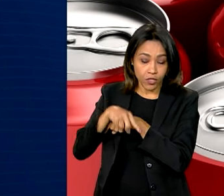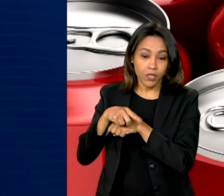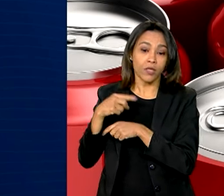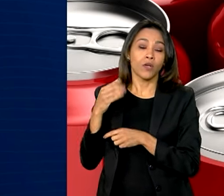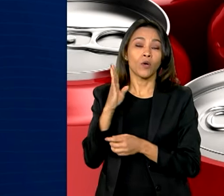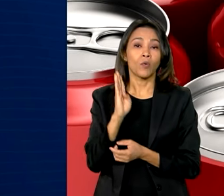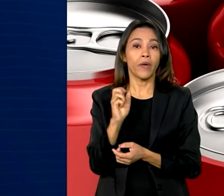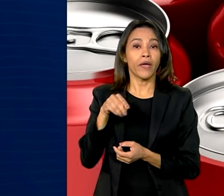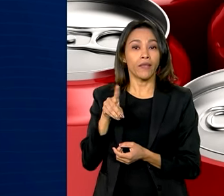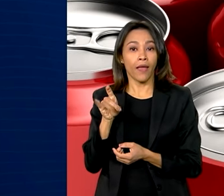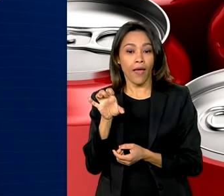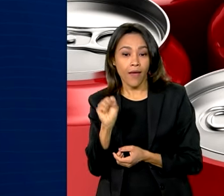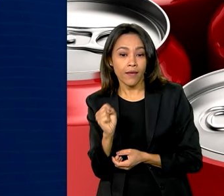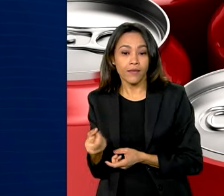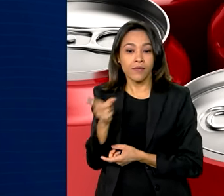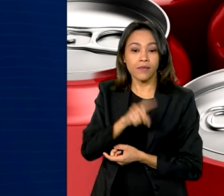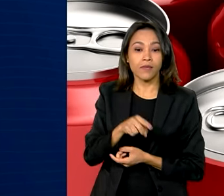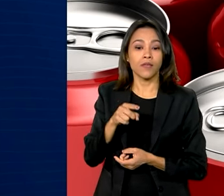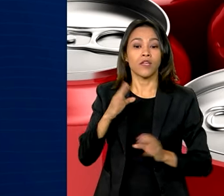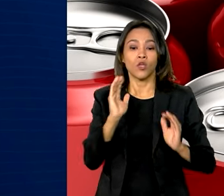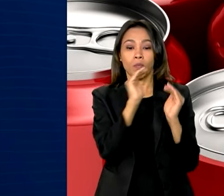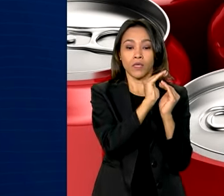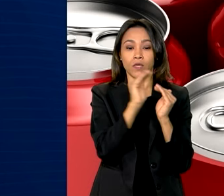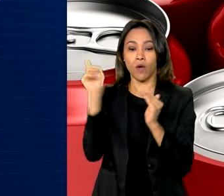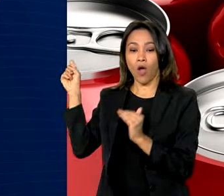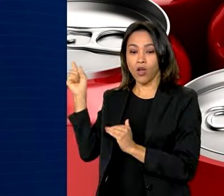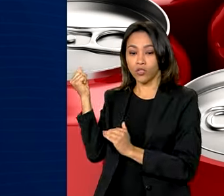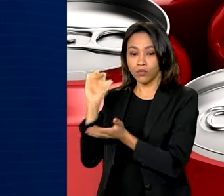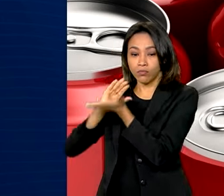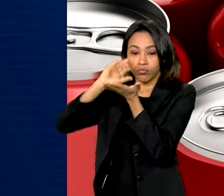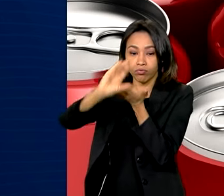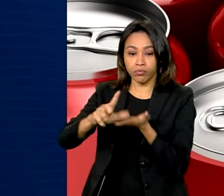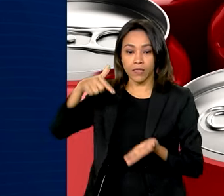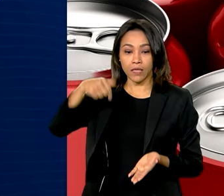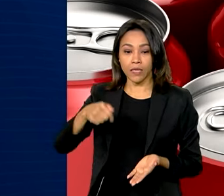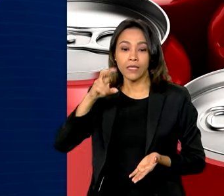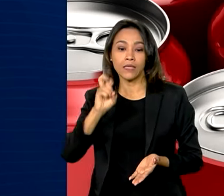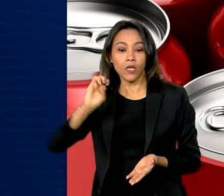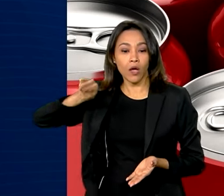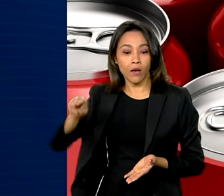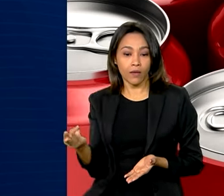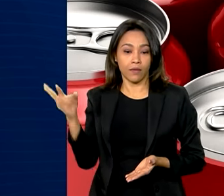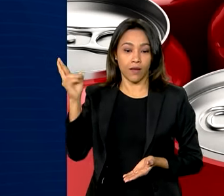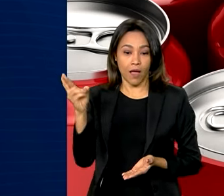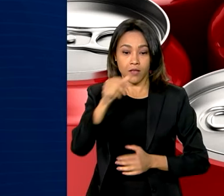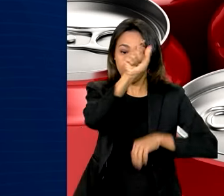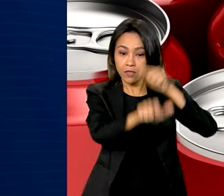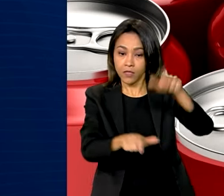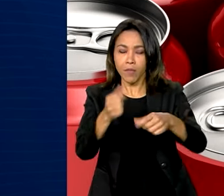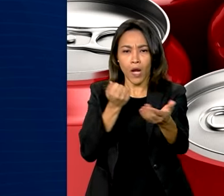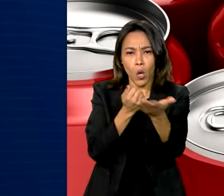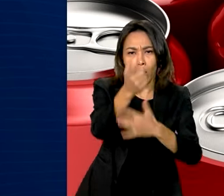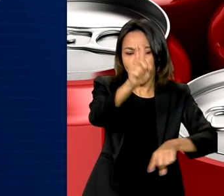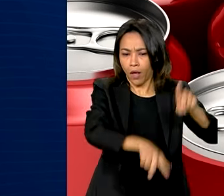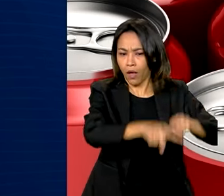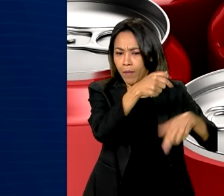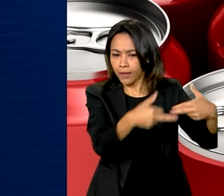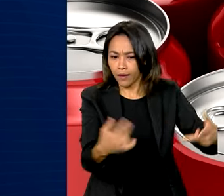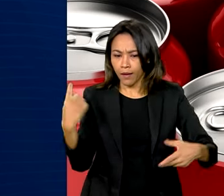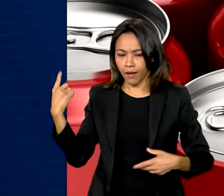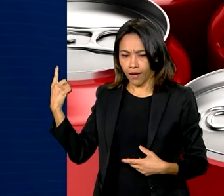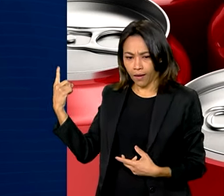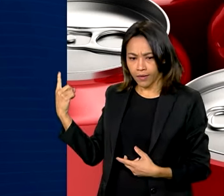Banco do Brasil vão investir 75 milhões de reais para o Censo dos Catadores compra de equipamentos e